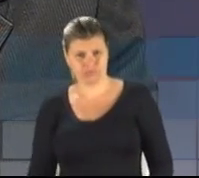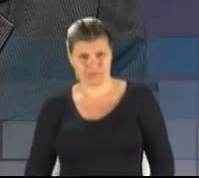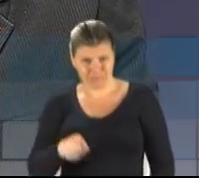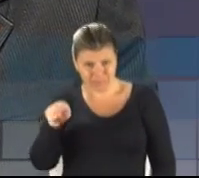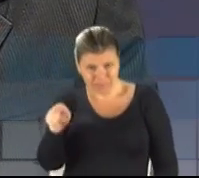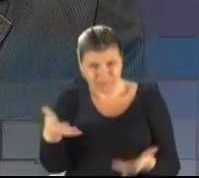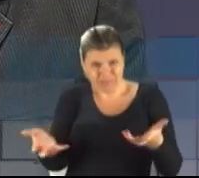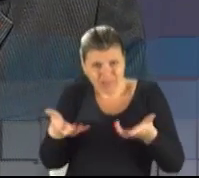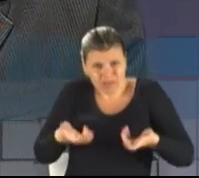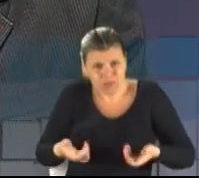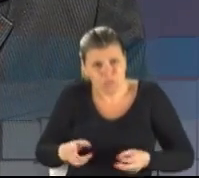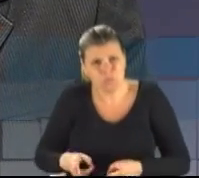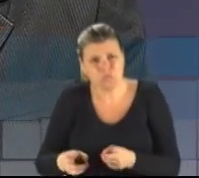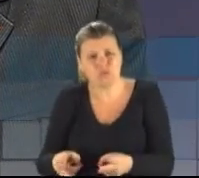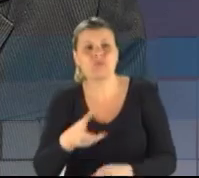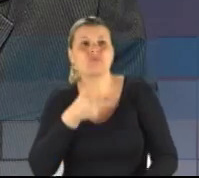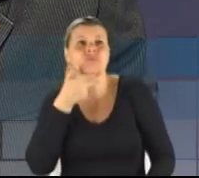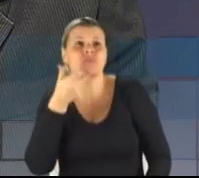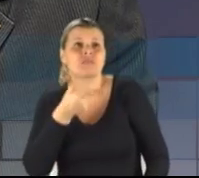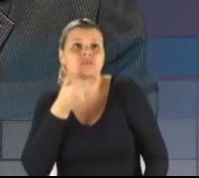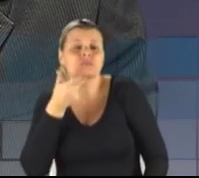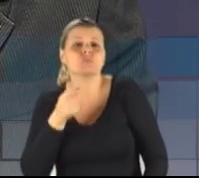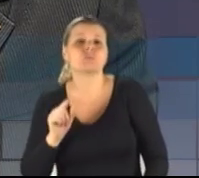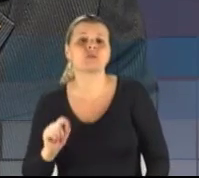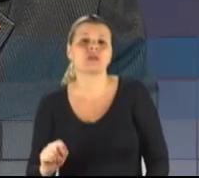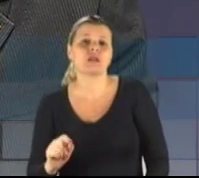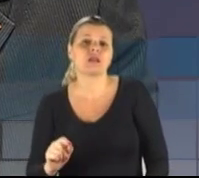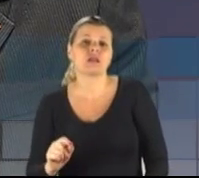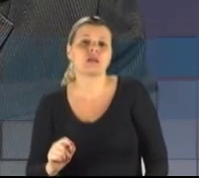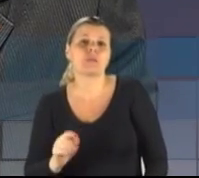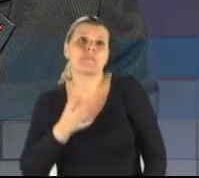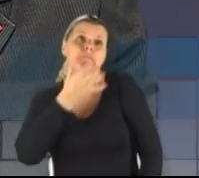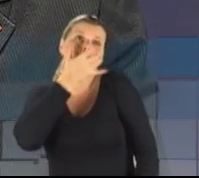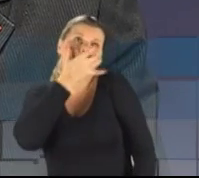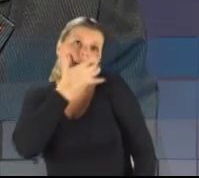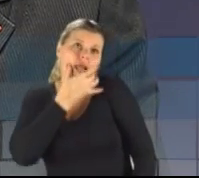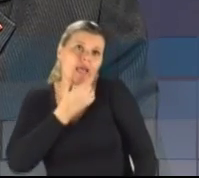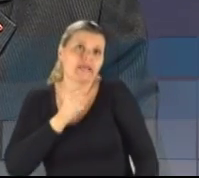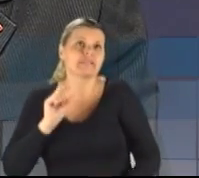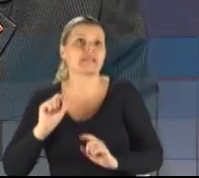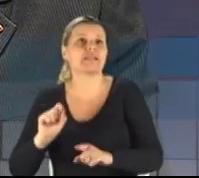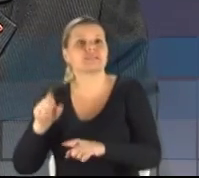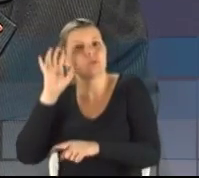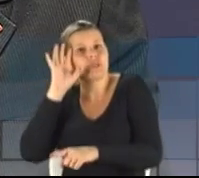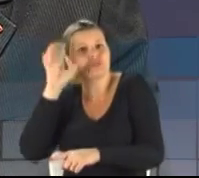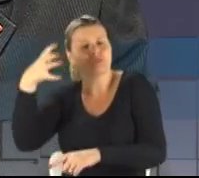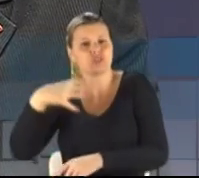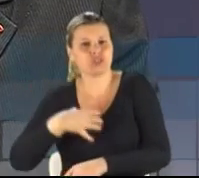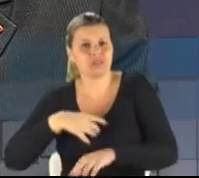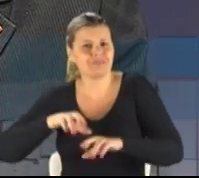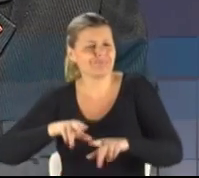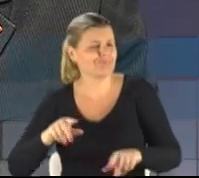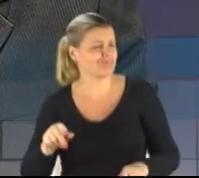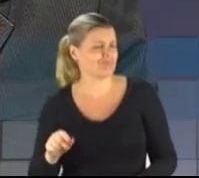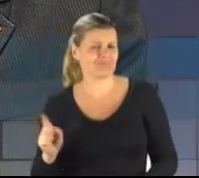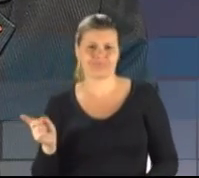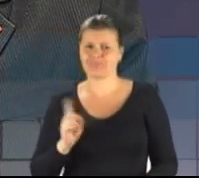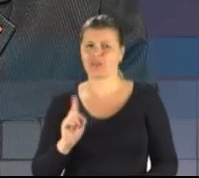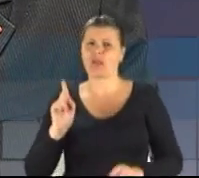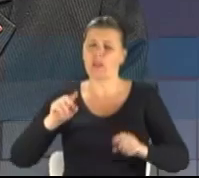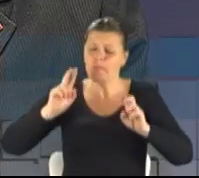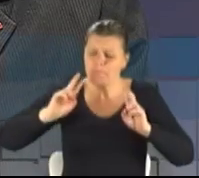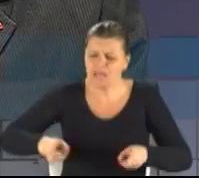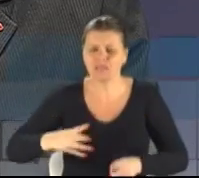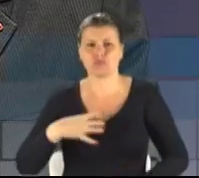continuar dizendo exatamente que parecem soluções diferentes, mas são exatamente a mesma